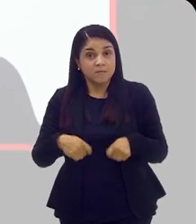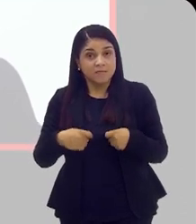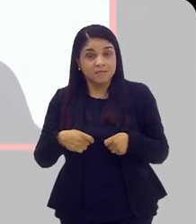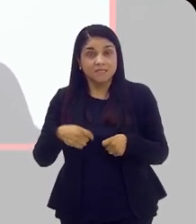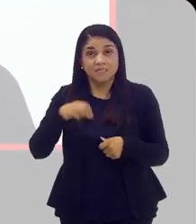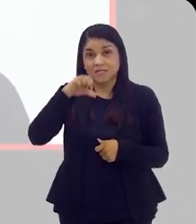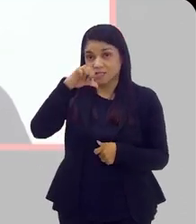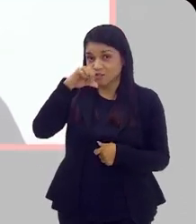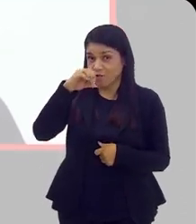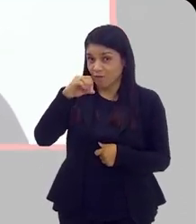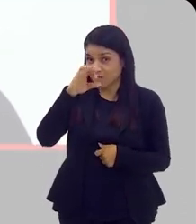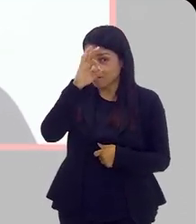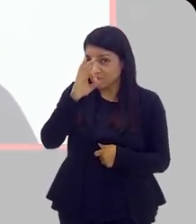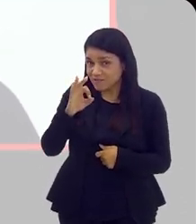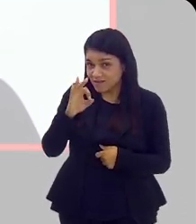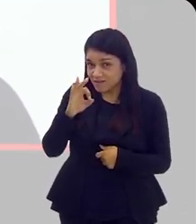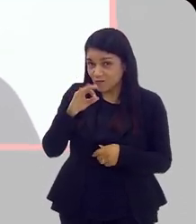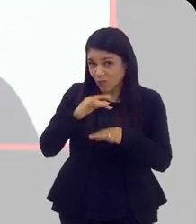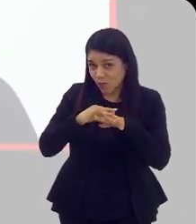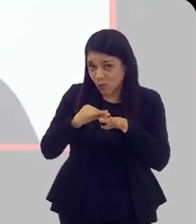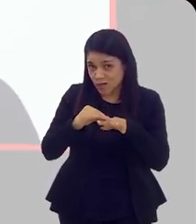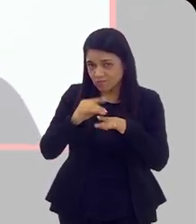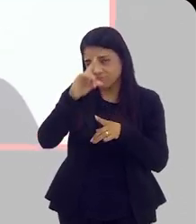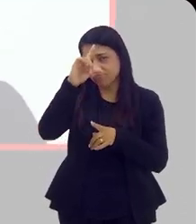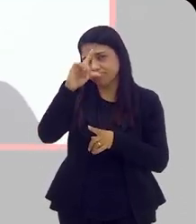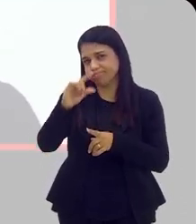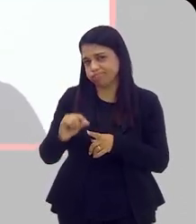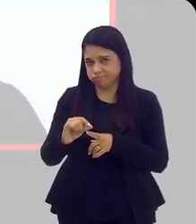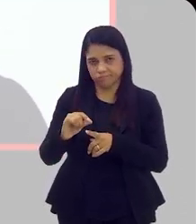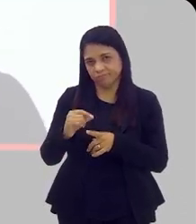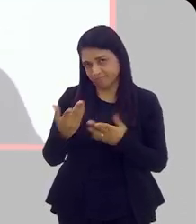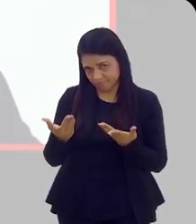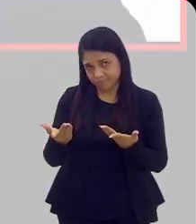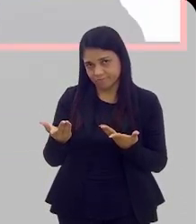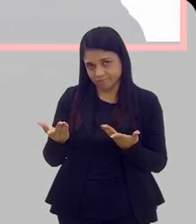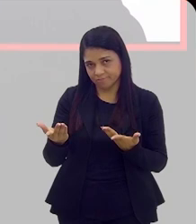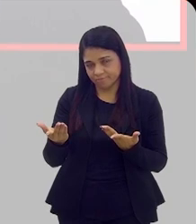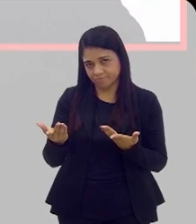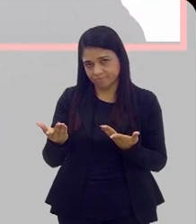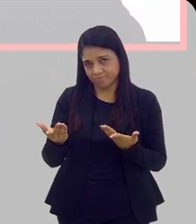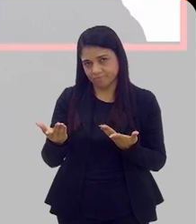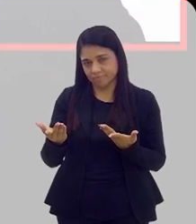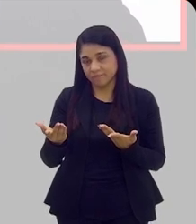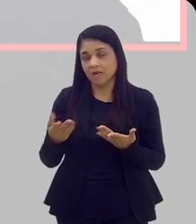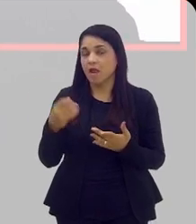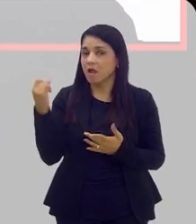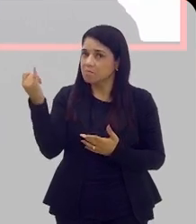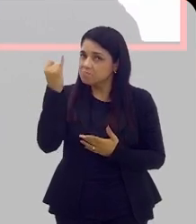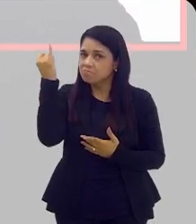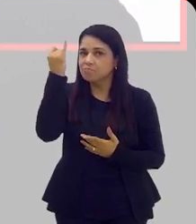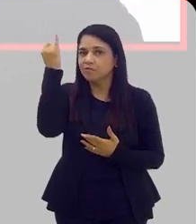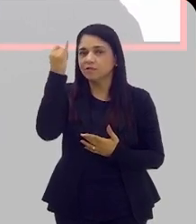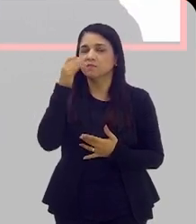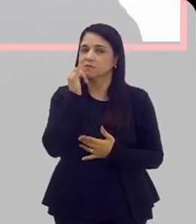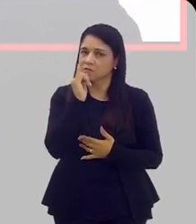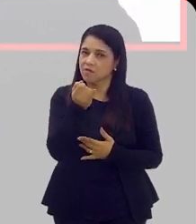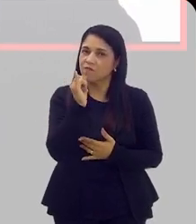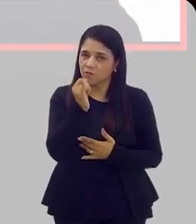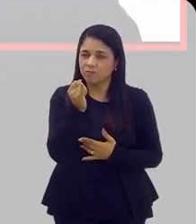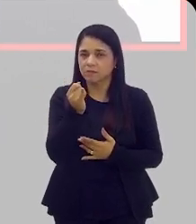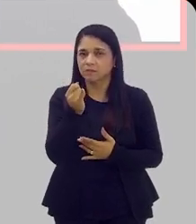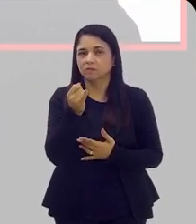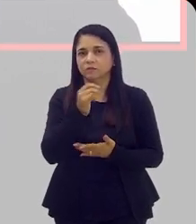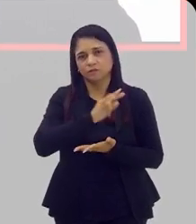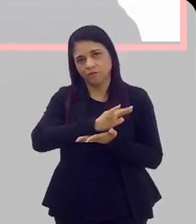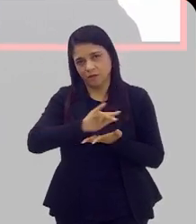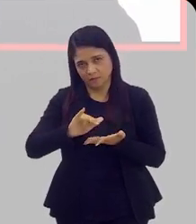precoce. aí aquelas 90% de chance de cura já caem drasticamente. Então, tá aí a importância dessas